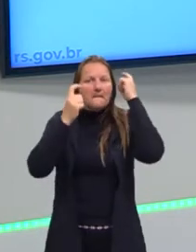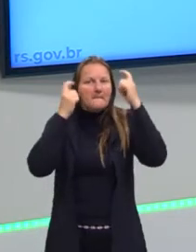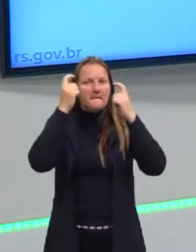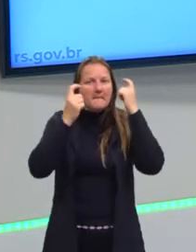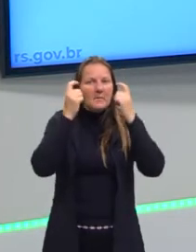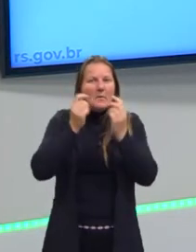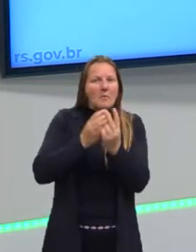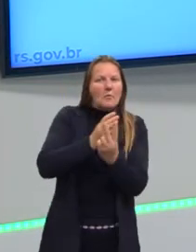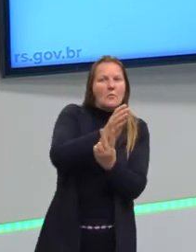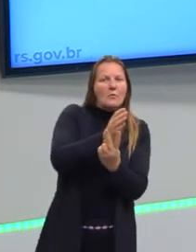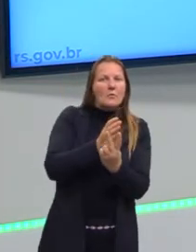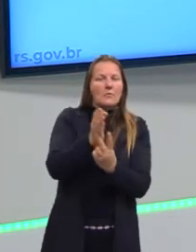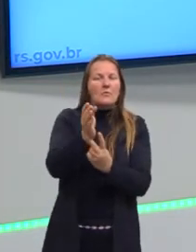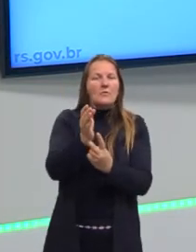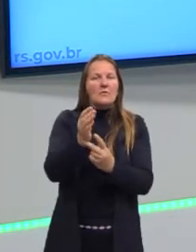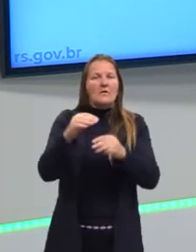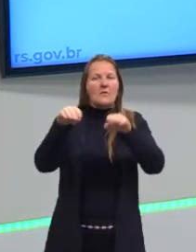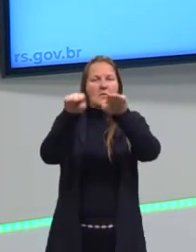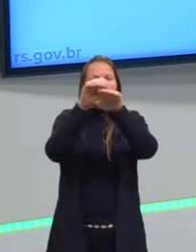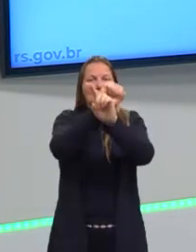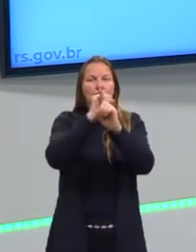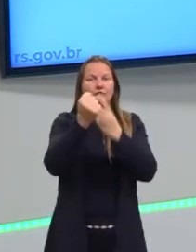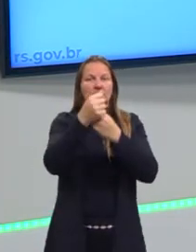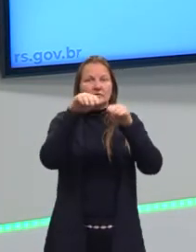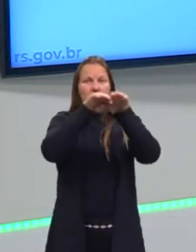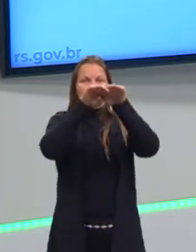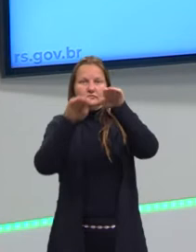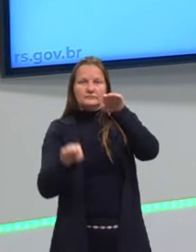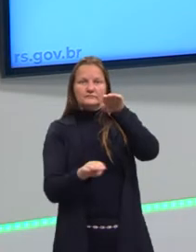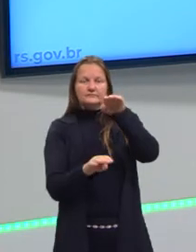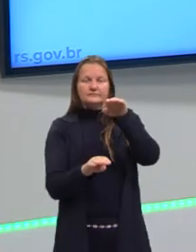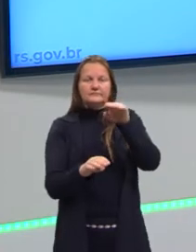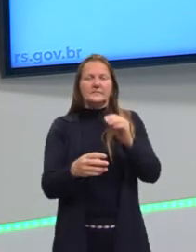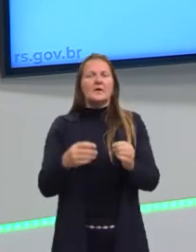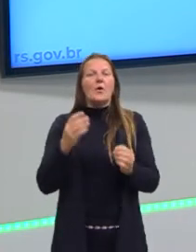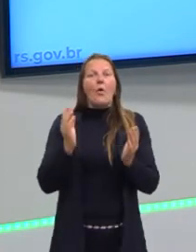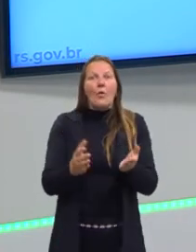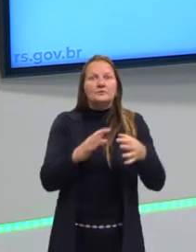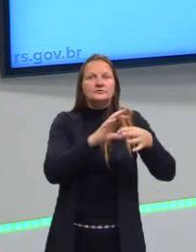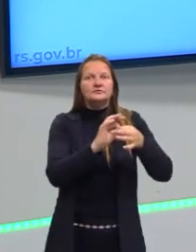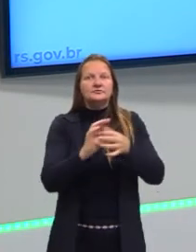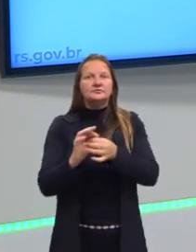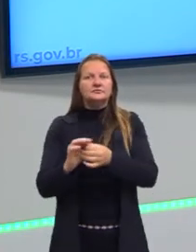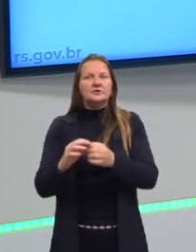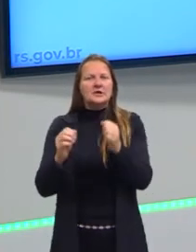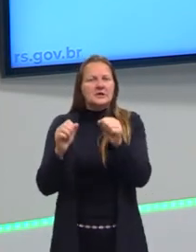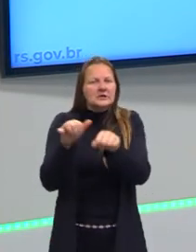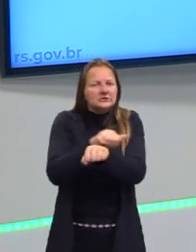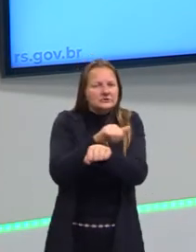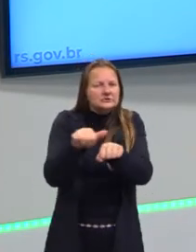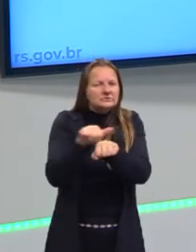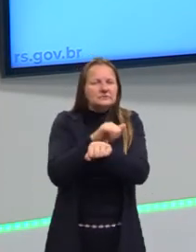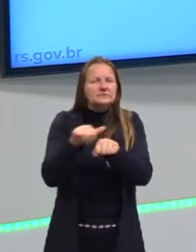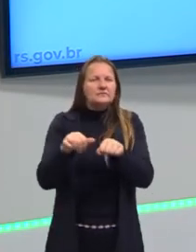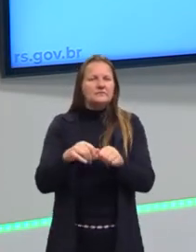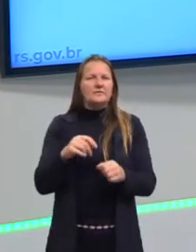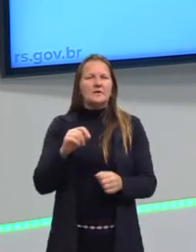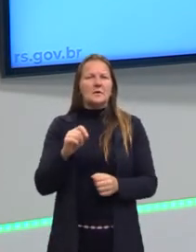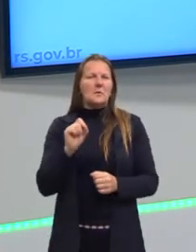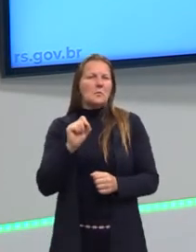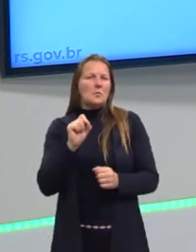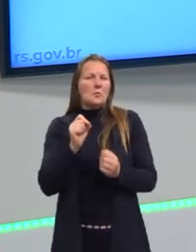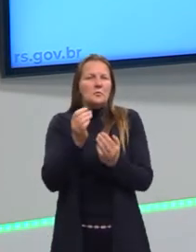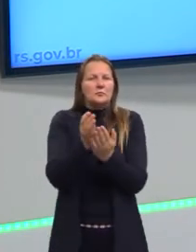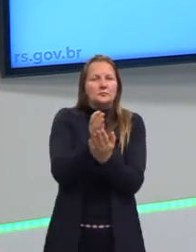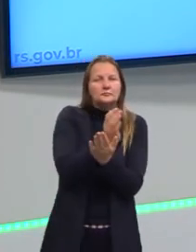distinção das camadas sociais. E o consumo hoje, na contemporaneidade, ele é usado para fazer essa distinção, né? Para eu ser